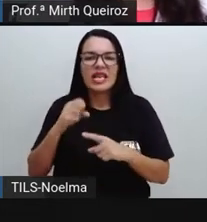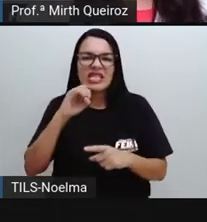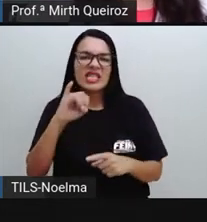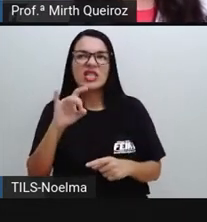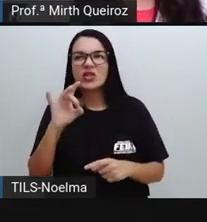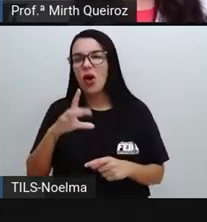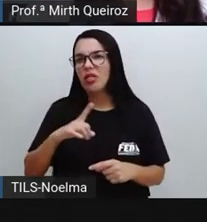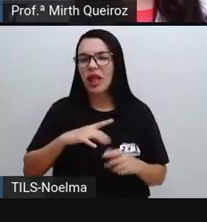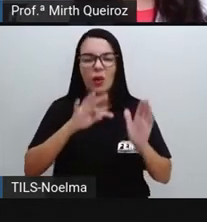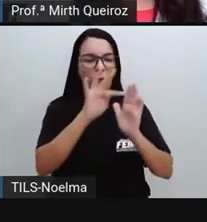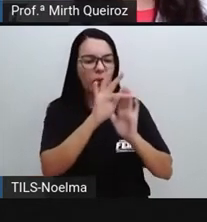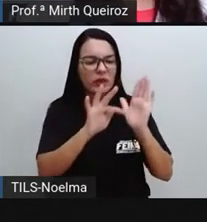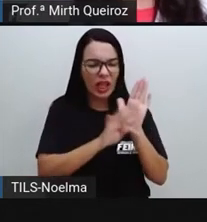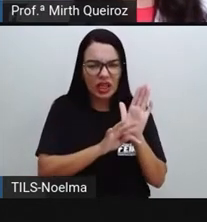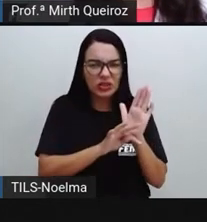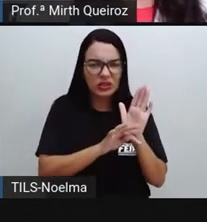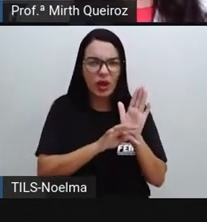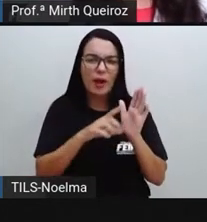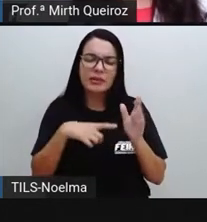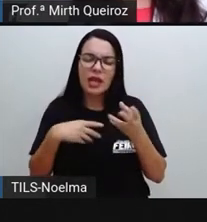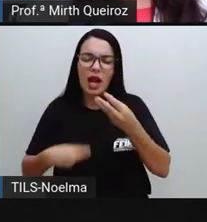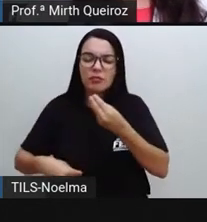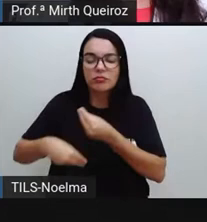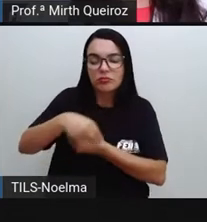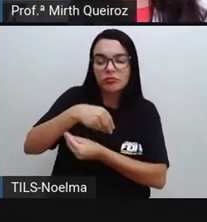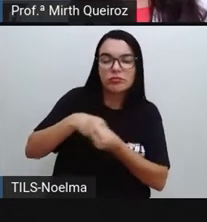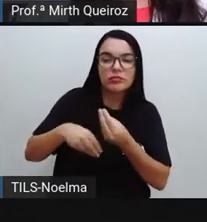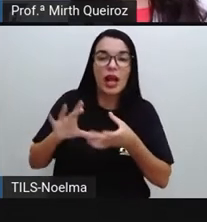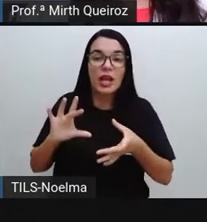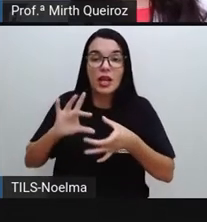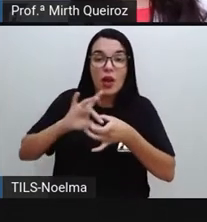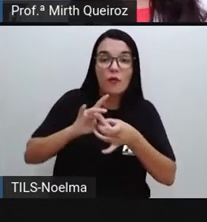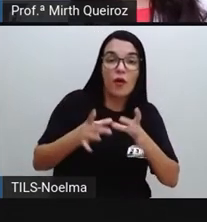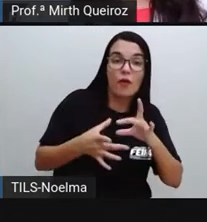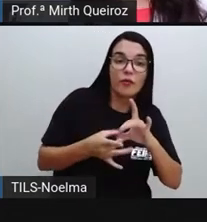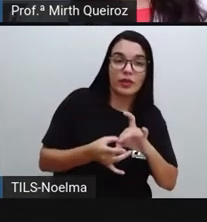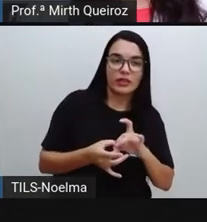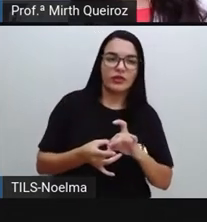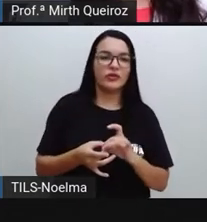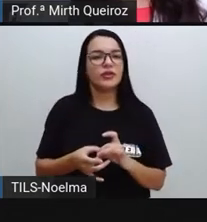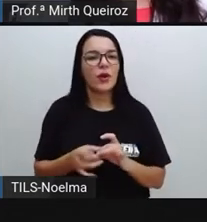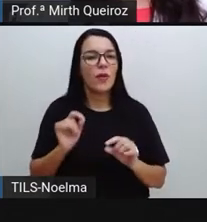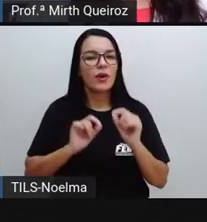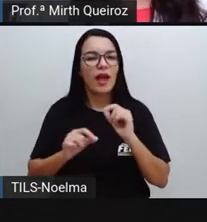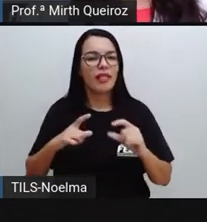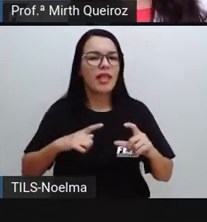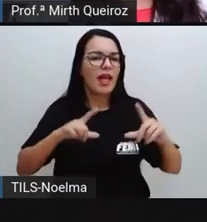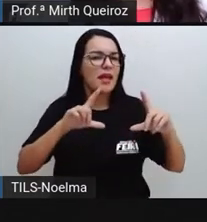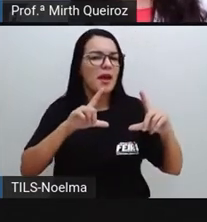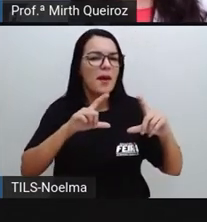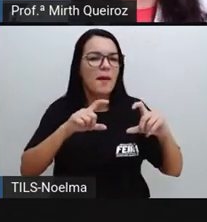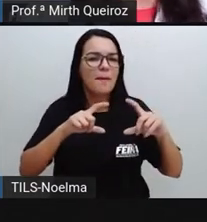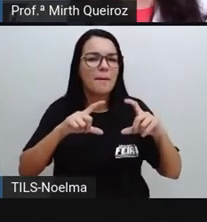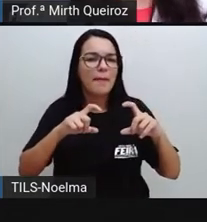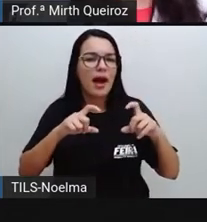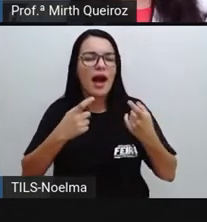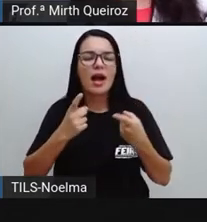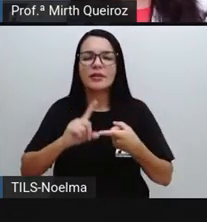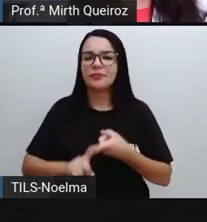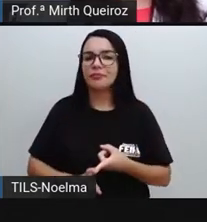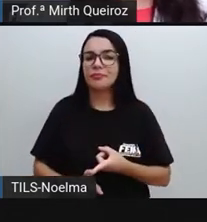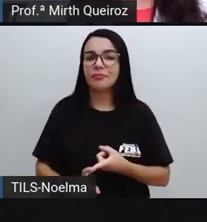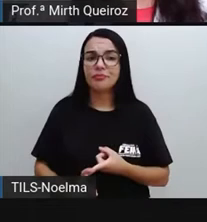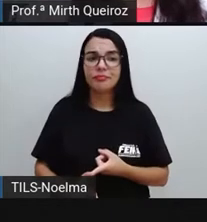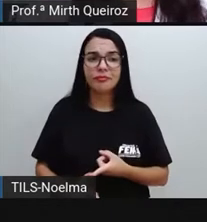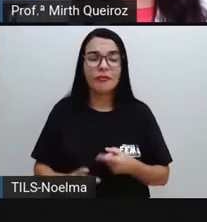texto em si, fica mais difícil de entender. E com esse conteúdo interativo, na mesma ordem